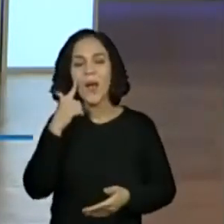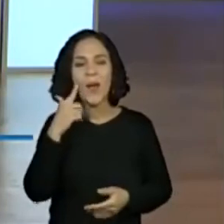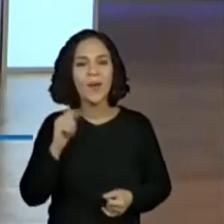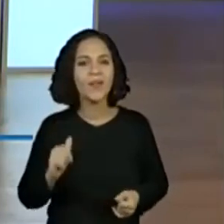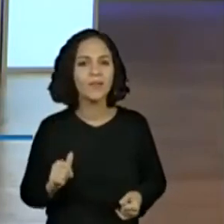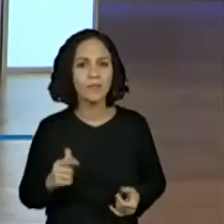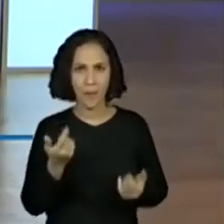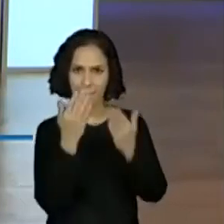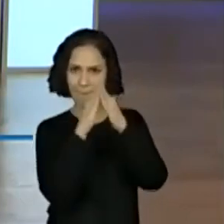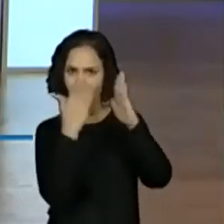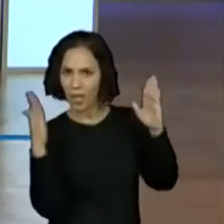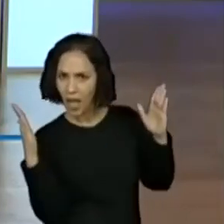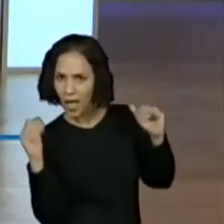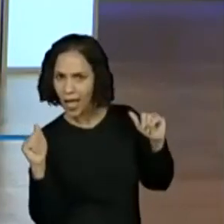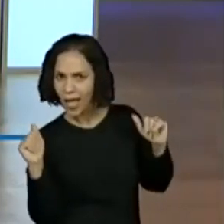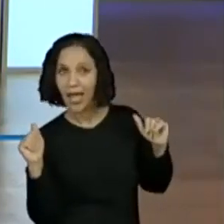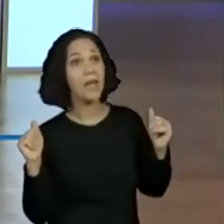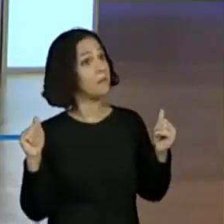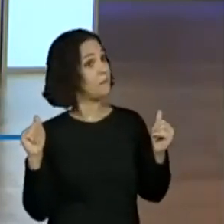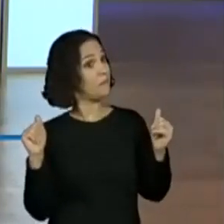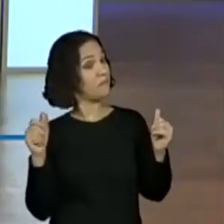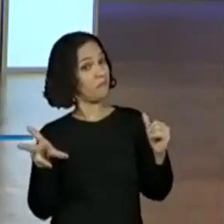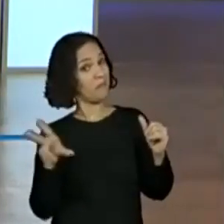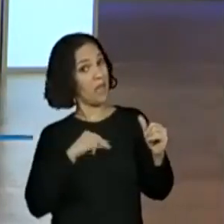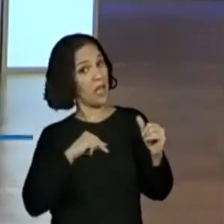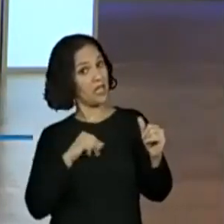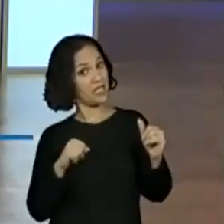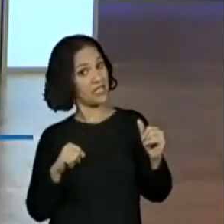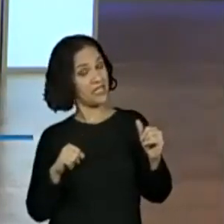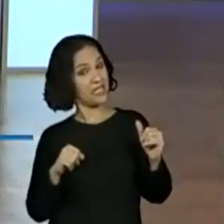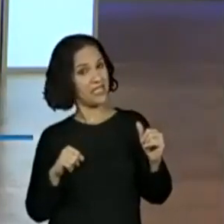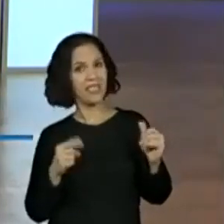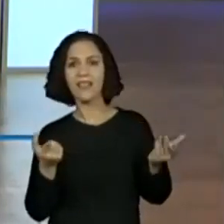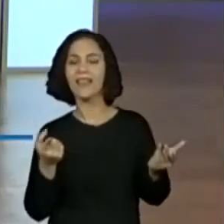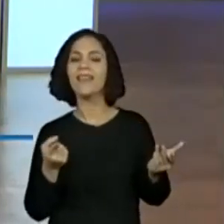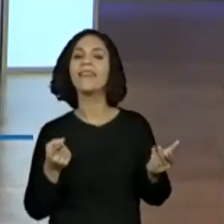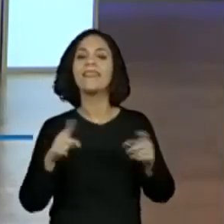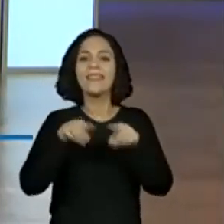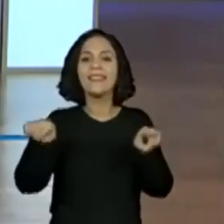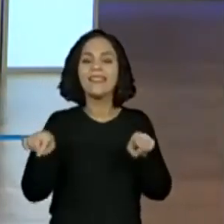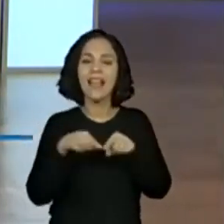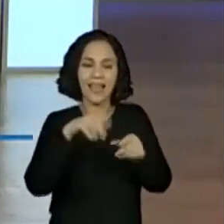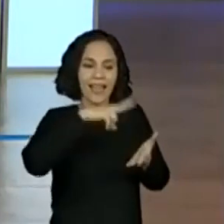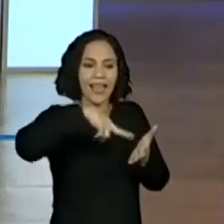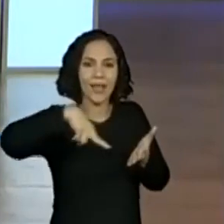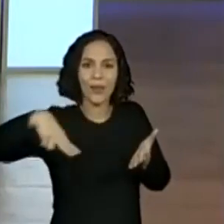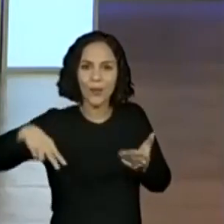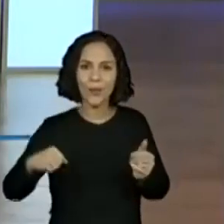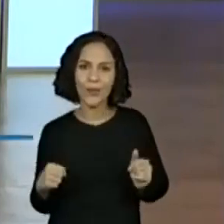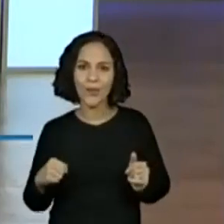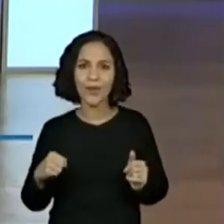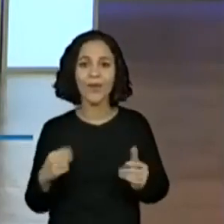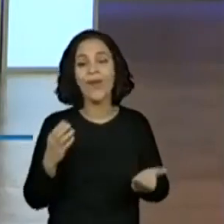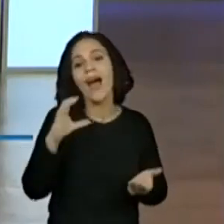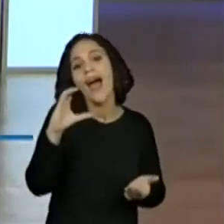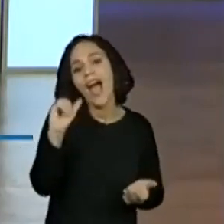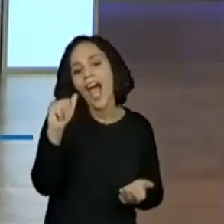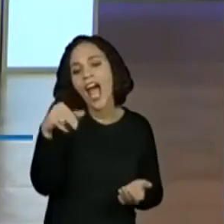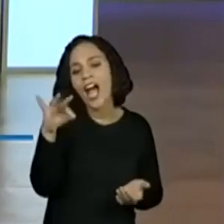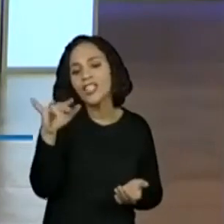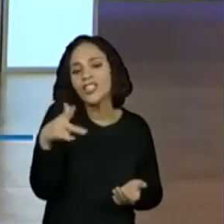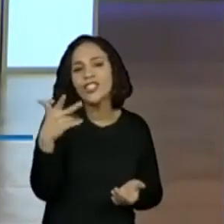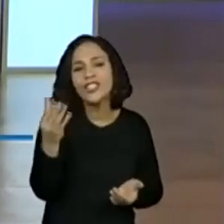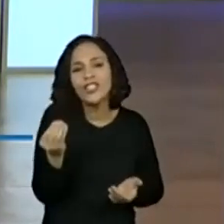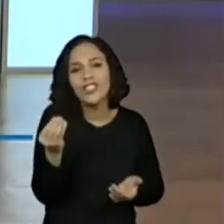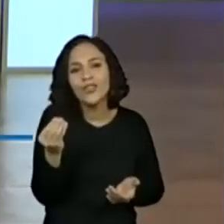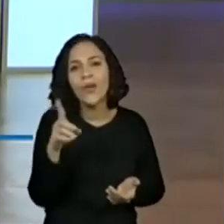Uma biblioteca? Nossa, gente! Que ligeiro! Uma sala de leitura. Um cantinho da leitura.